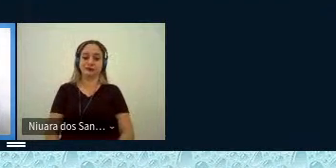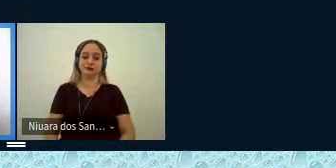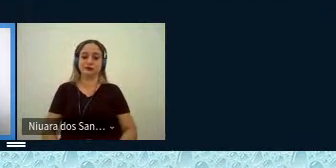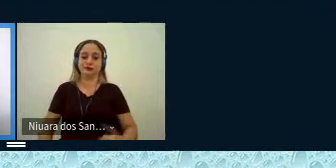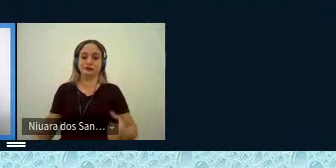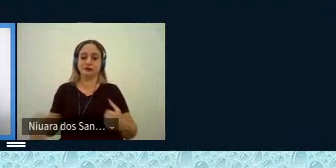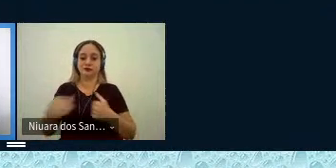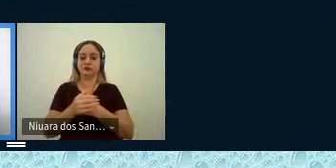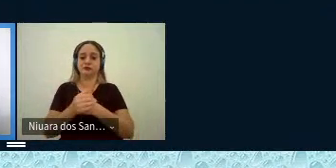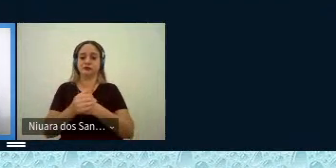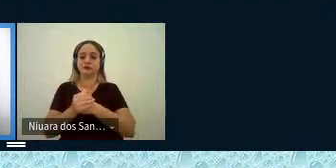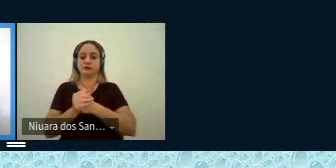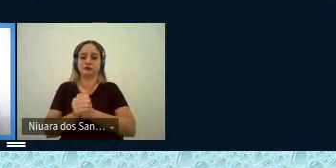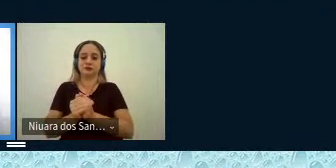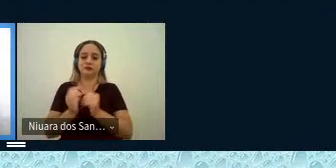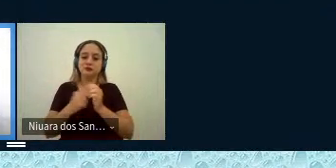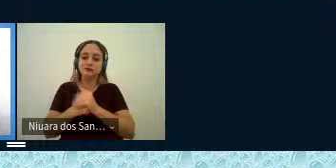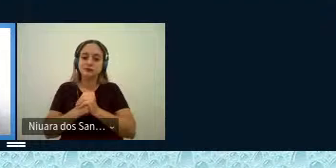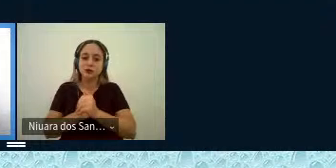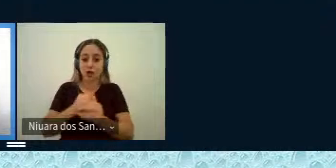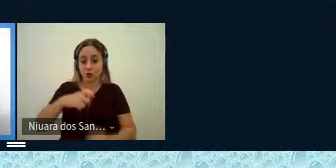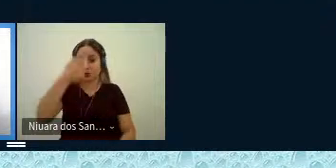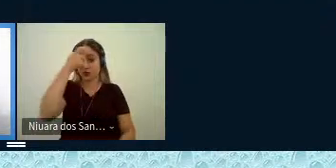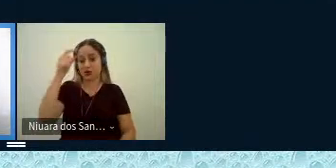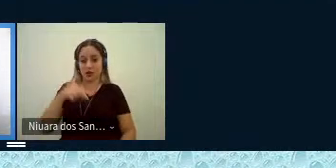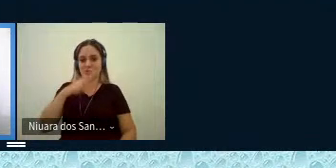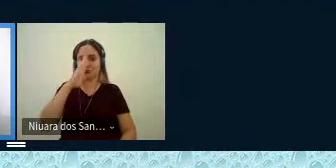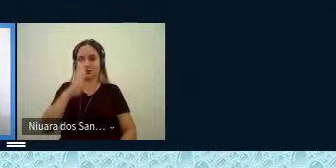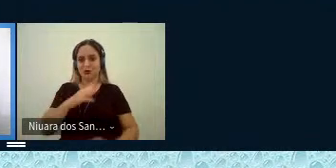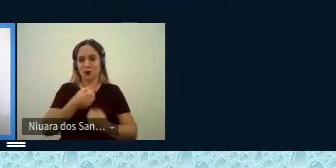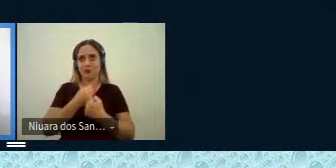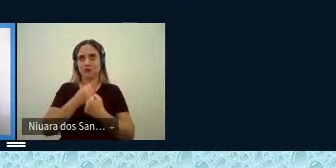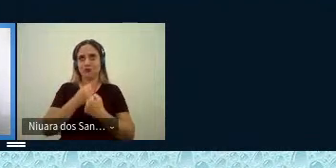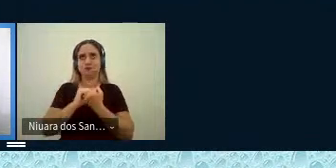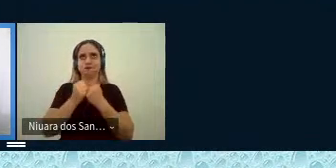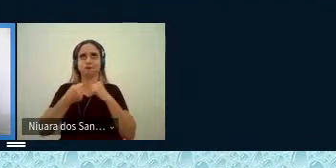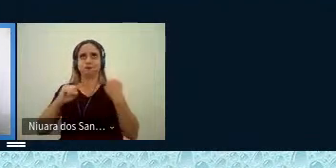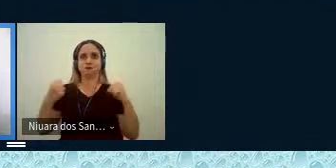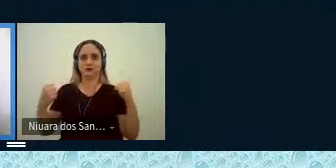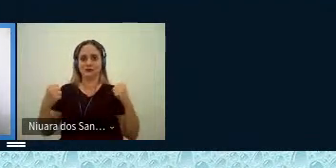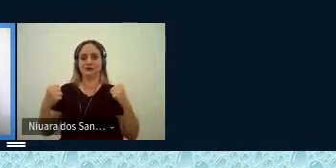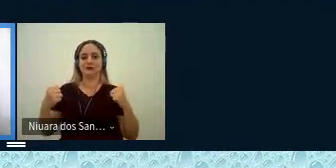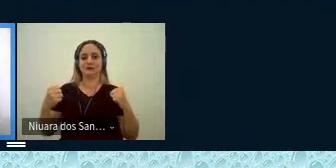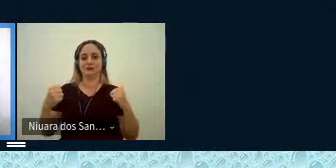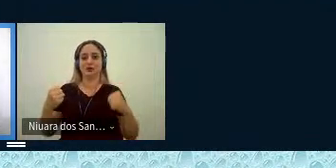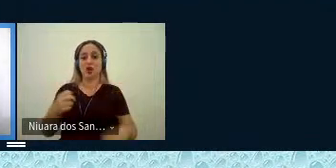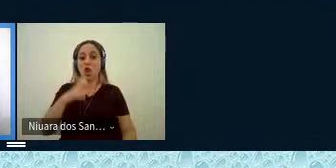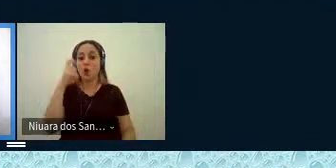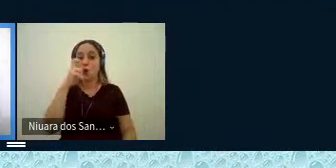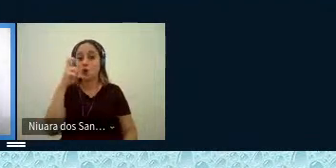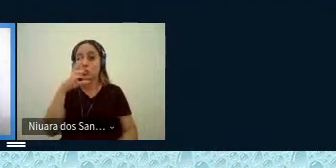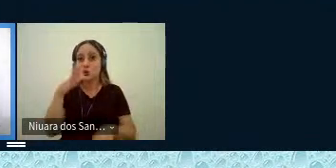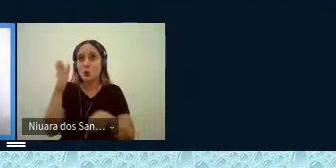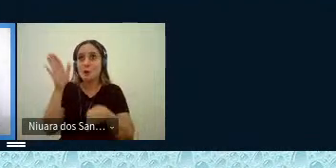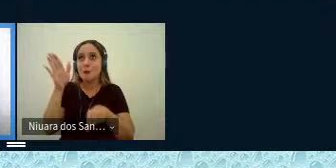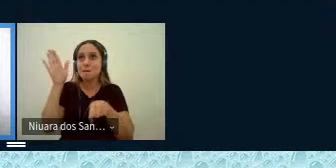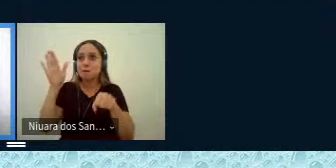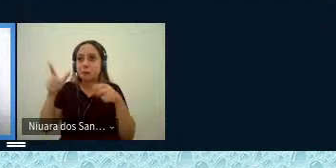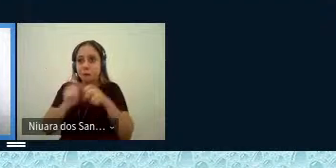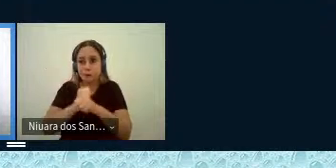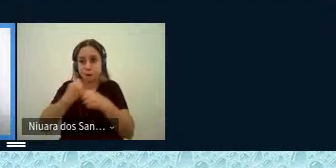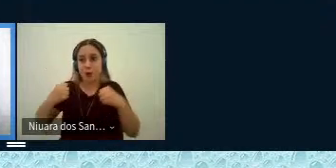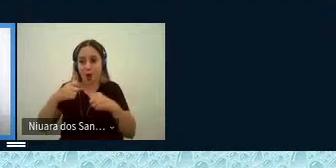a gente tem já consciência de que o Brasil é grande, não é? O Brasil é o quinto maior país do mundo